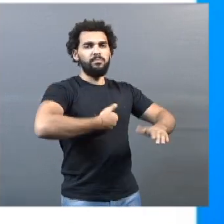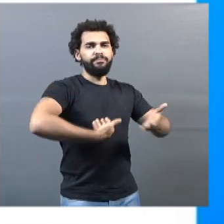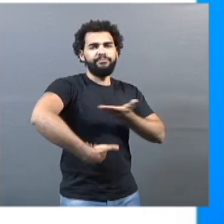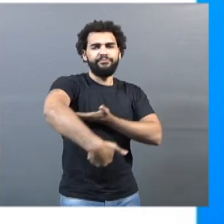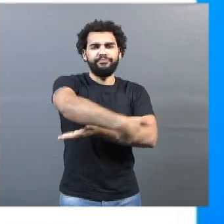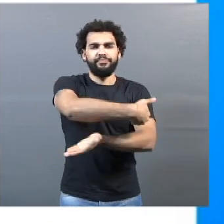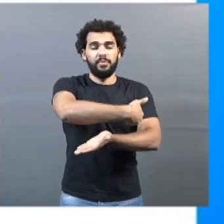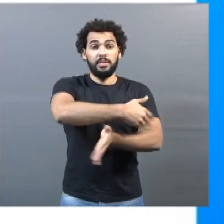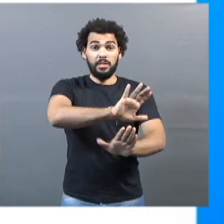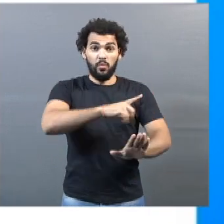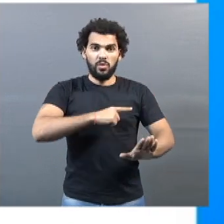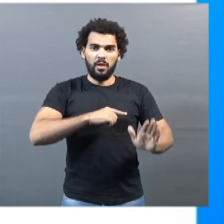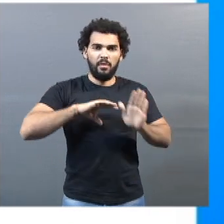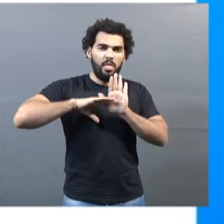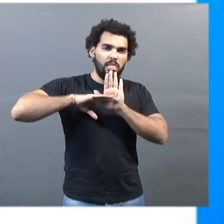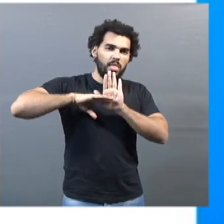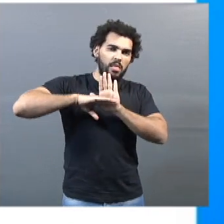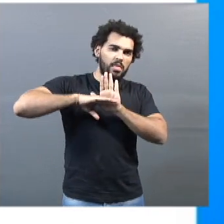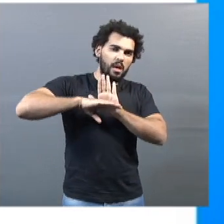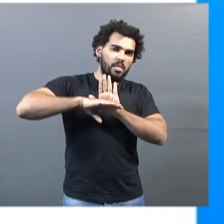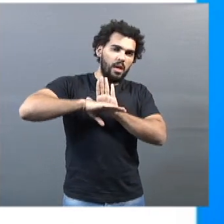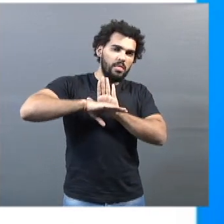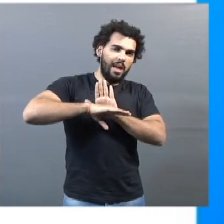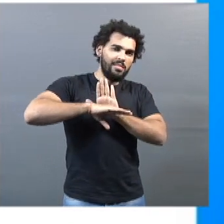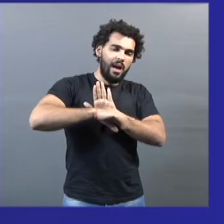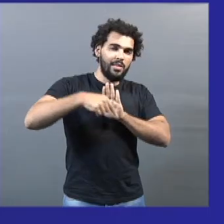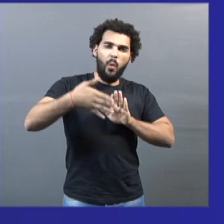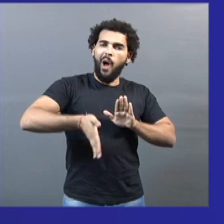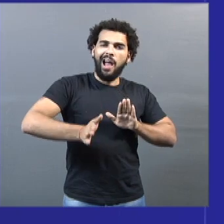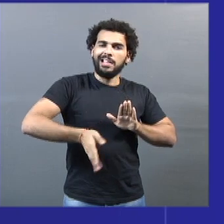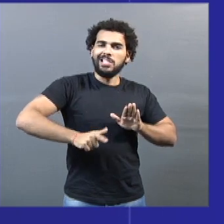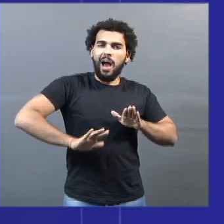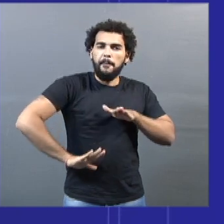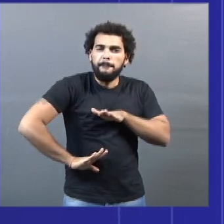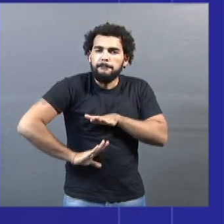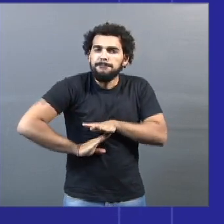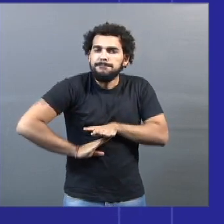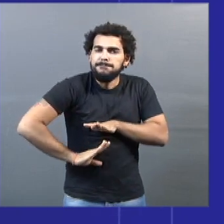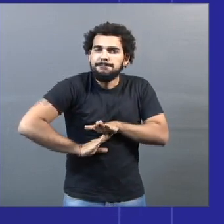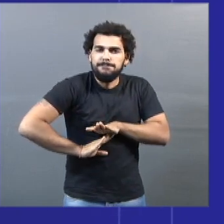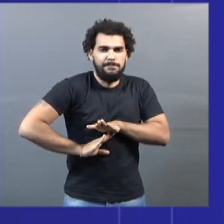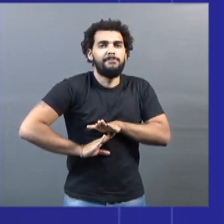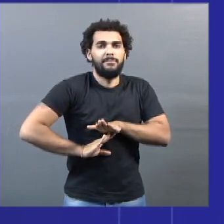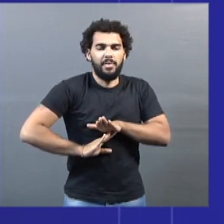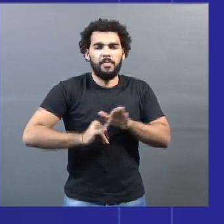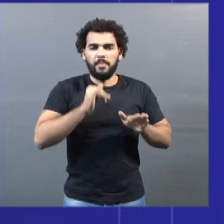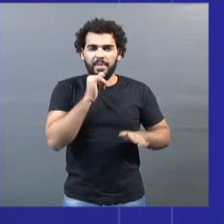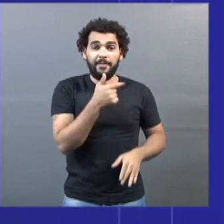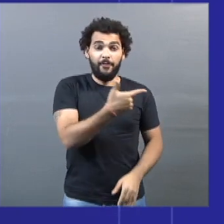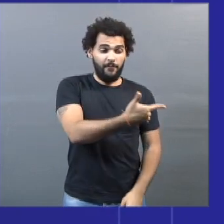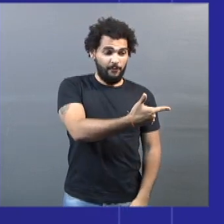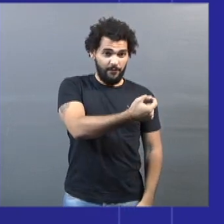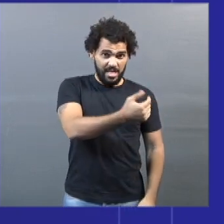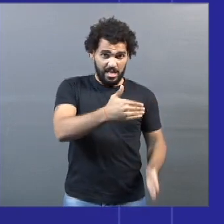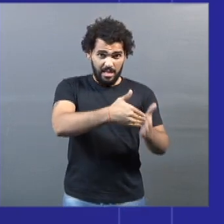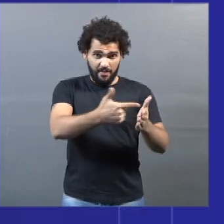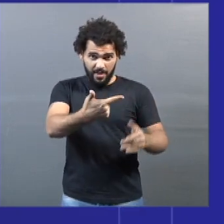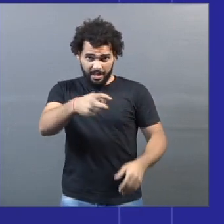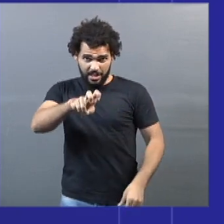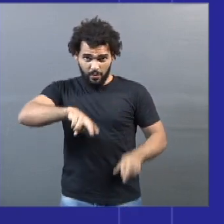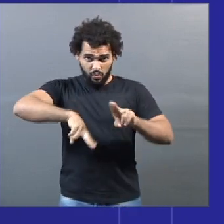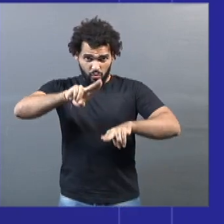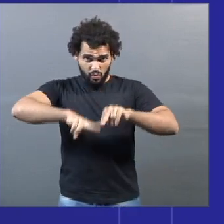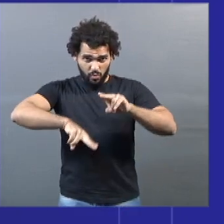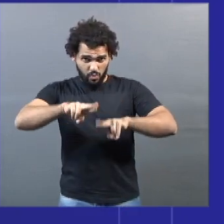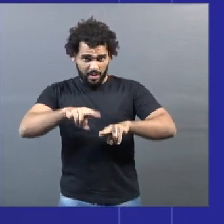queda no crescimento médio diário de casos confirmados. No período, entre os dias 20 e 25 de junho, a